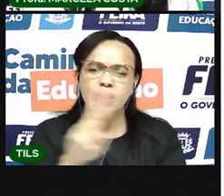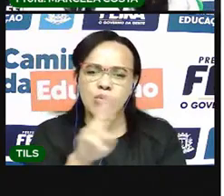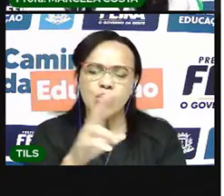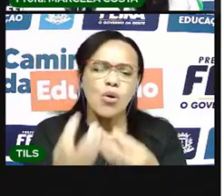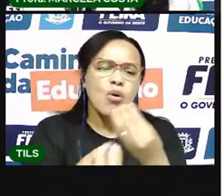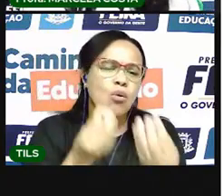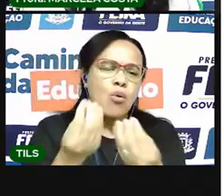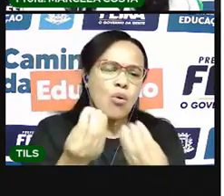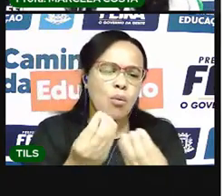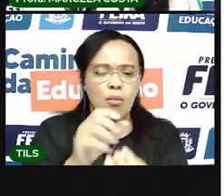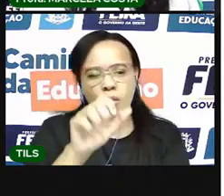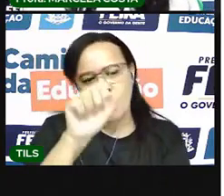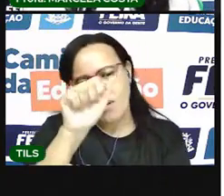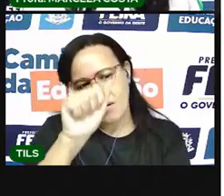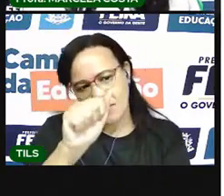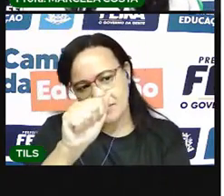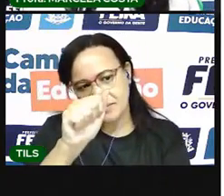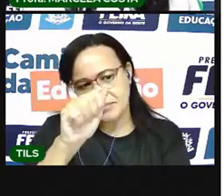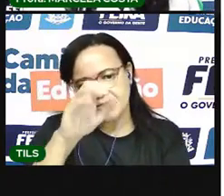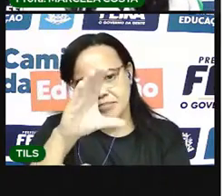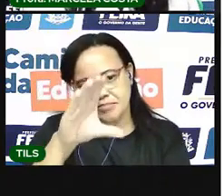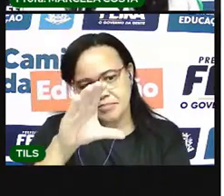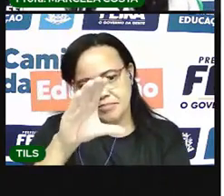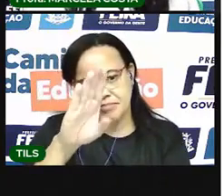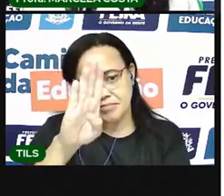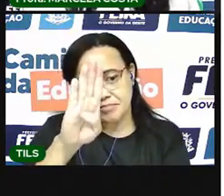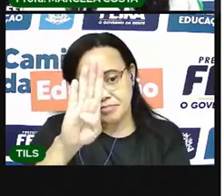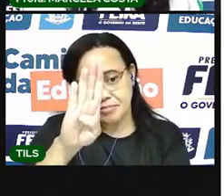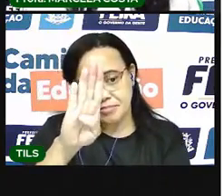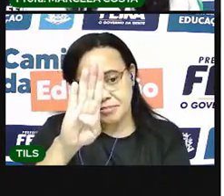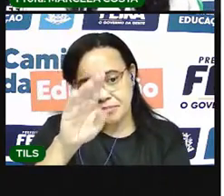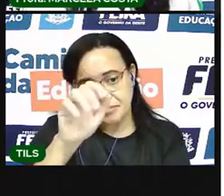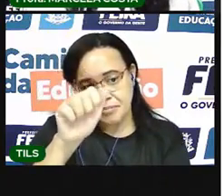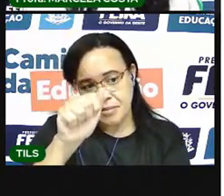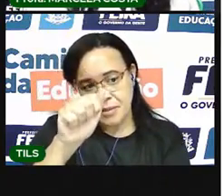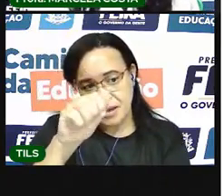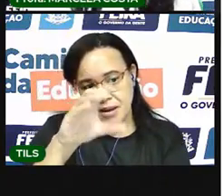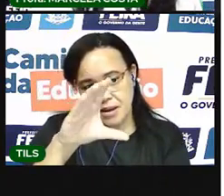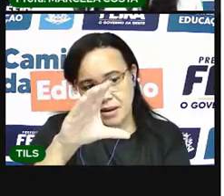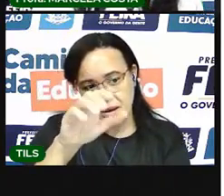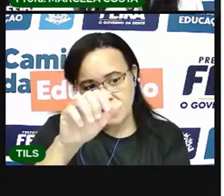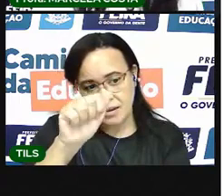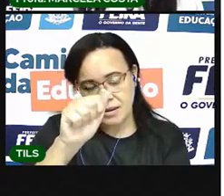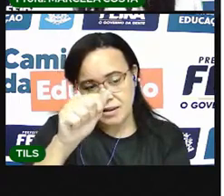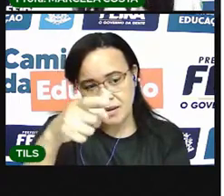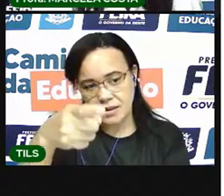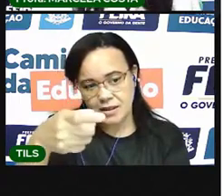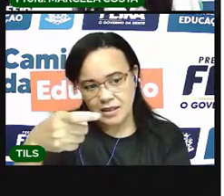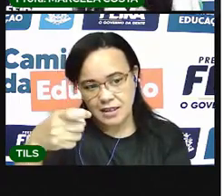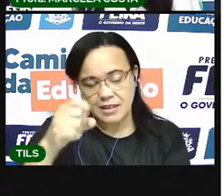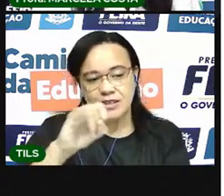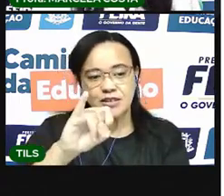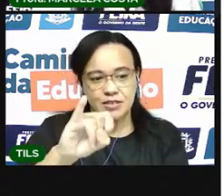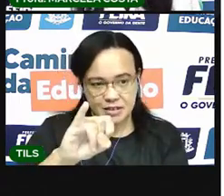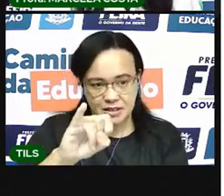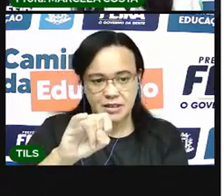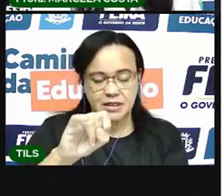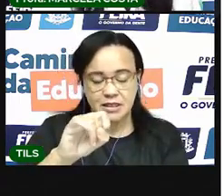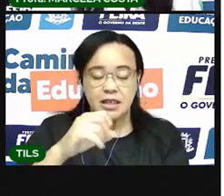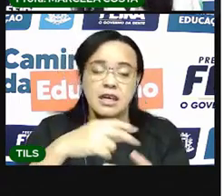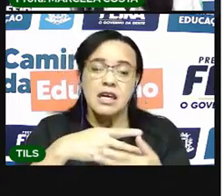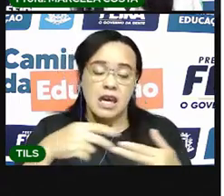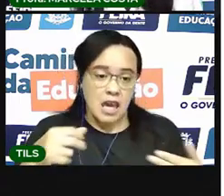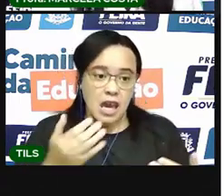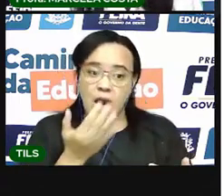Ó, a-ba-ca-xi. Então, o abacaxi é um alimento de origem